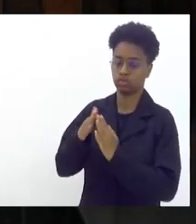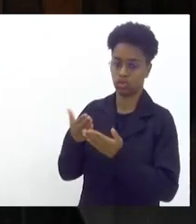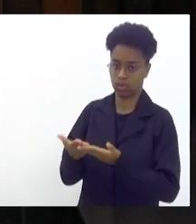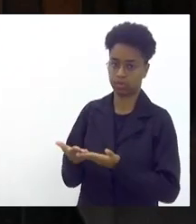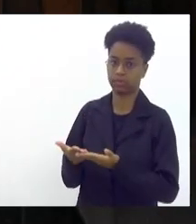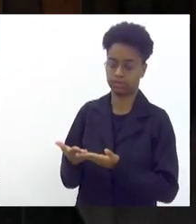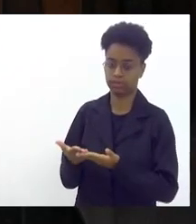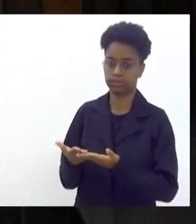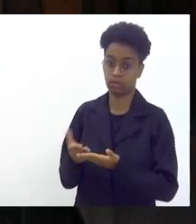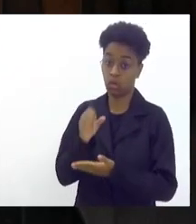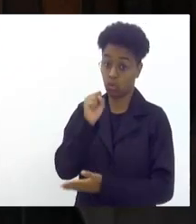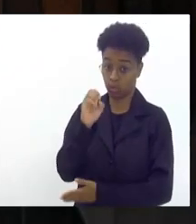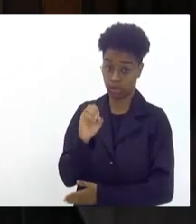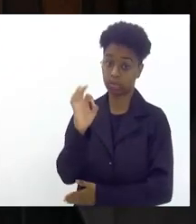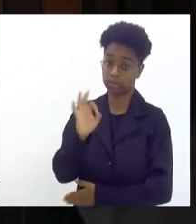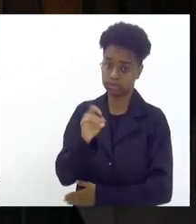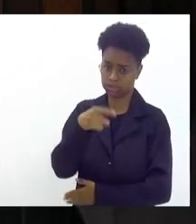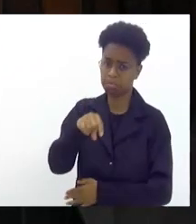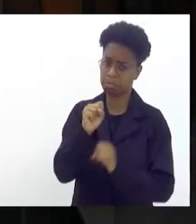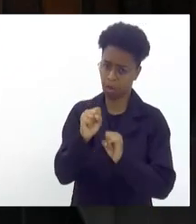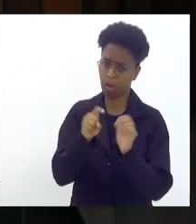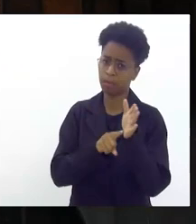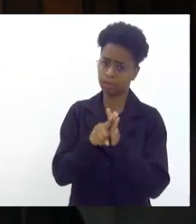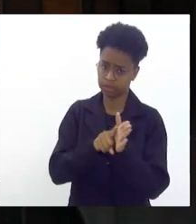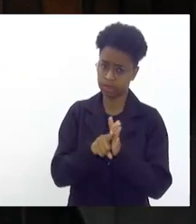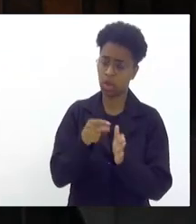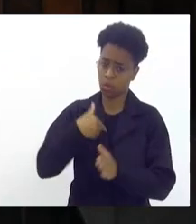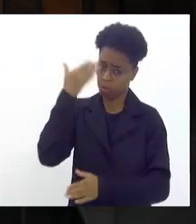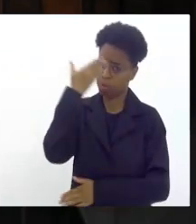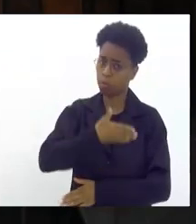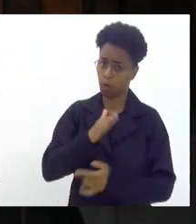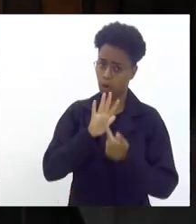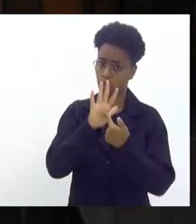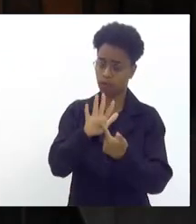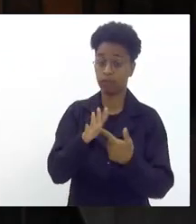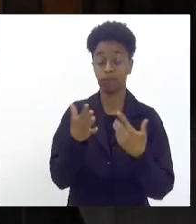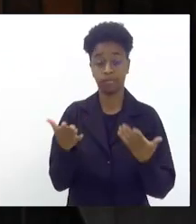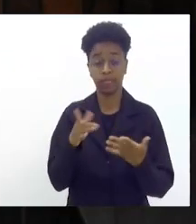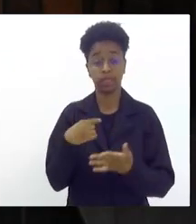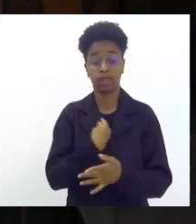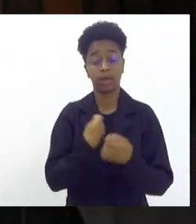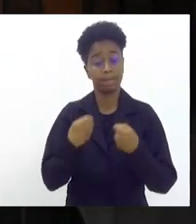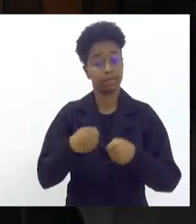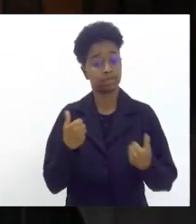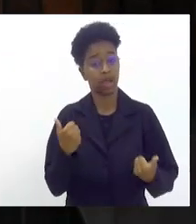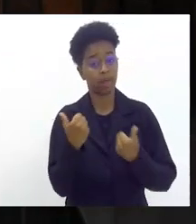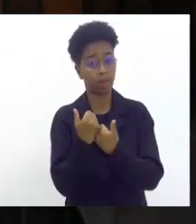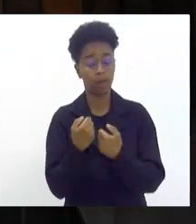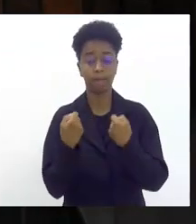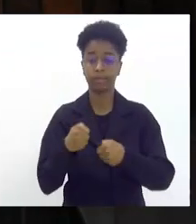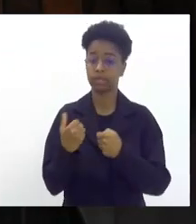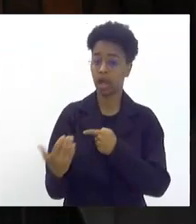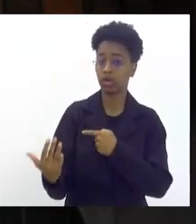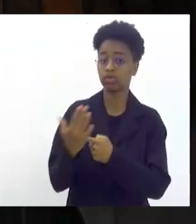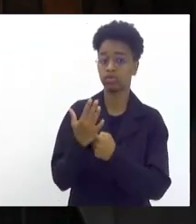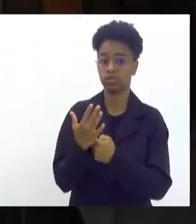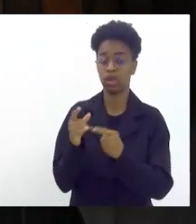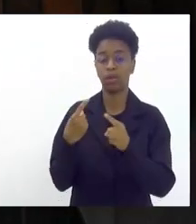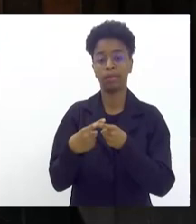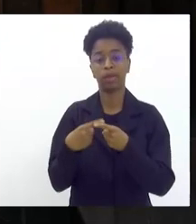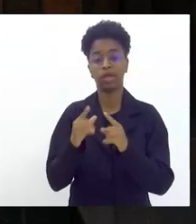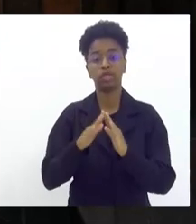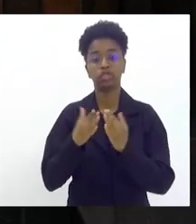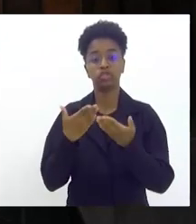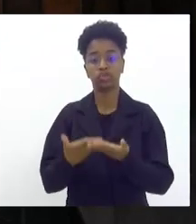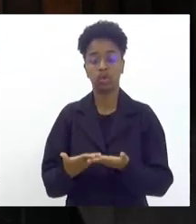pesquisar o que eu estou falando e aprovo isso. Então a gente precisa de um aporte, a gente precisa de ajuda. A Escola Mirim